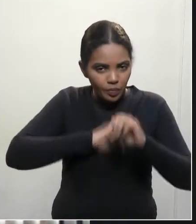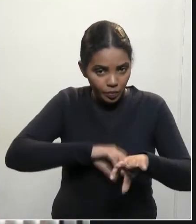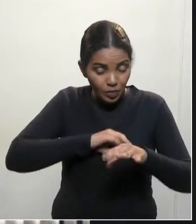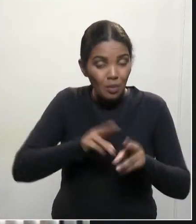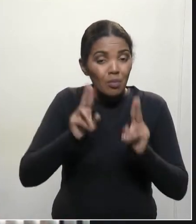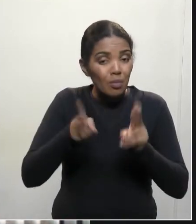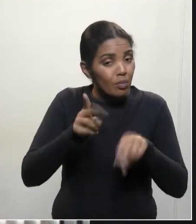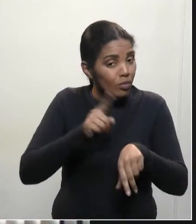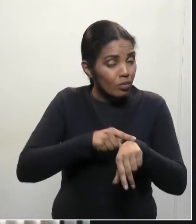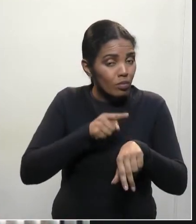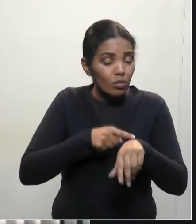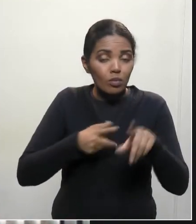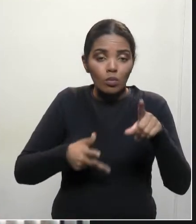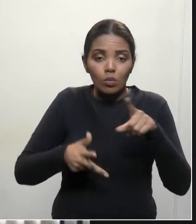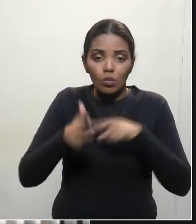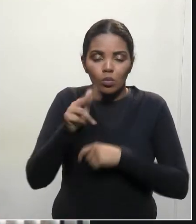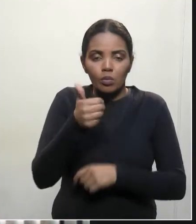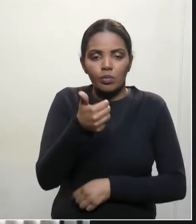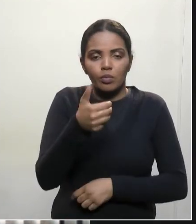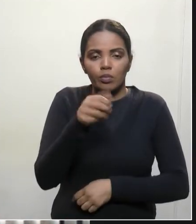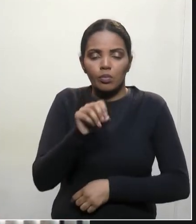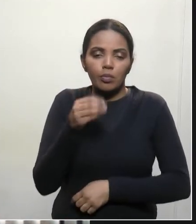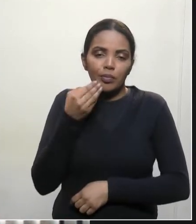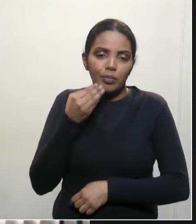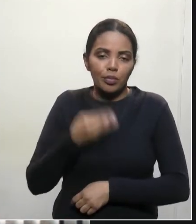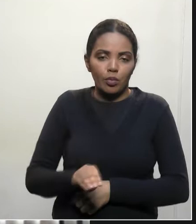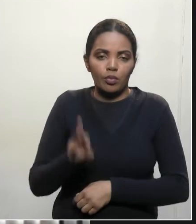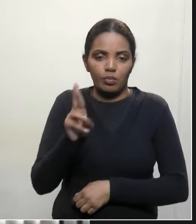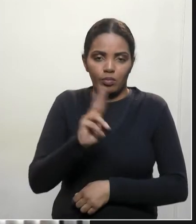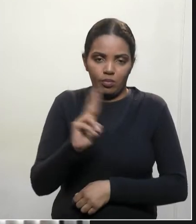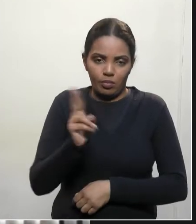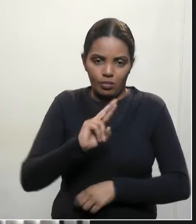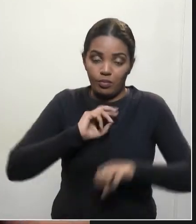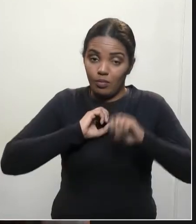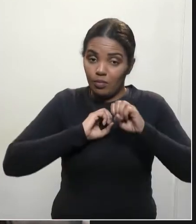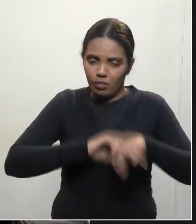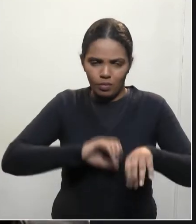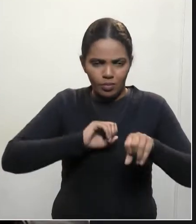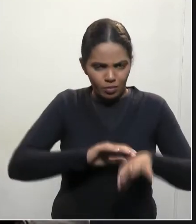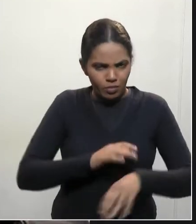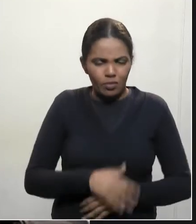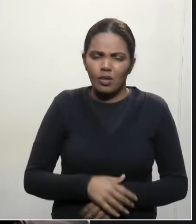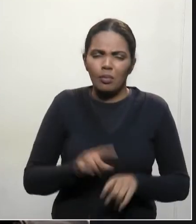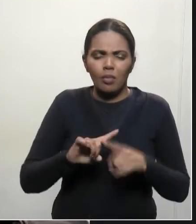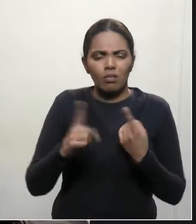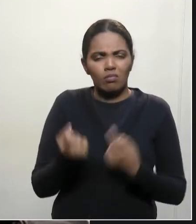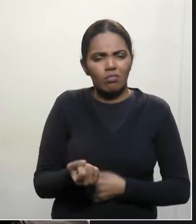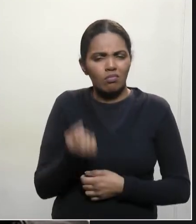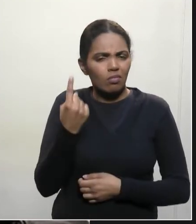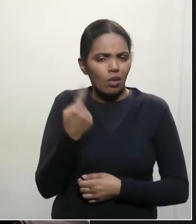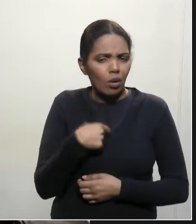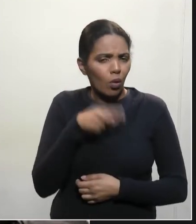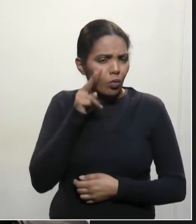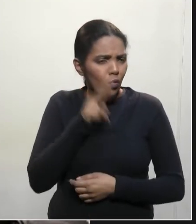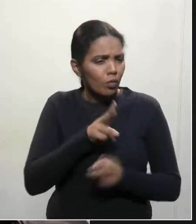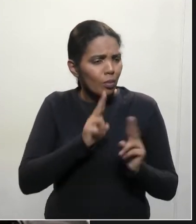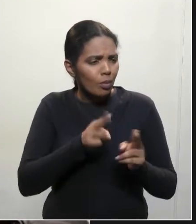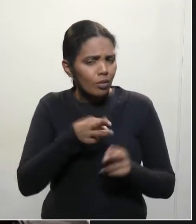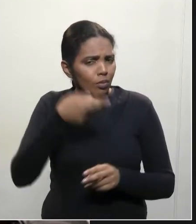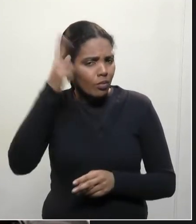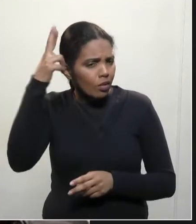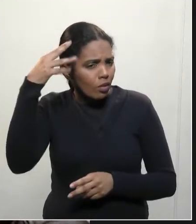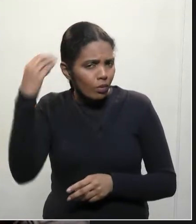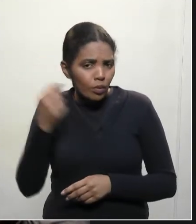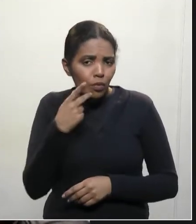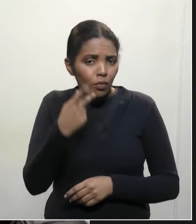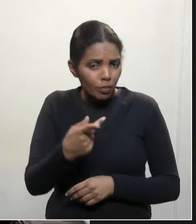corte de 10 bilhões na educação. E, estranhamente, eu não vi o mesmo deputado, Requião